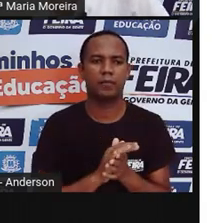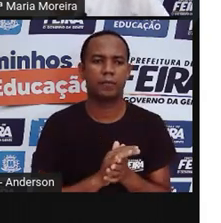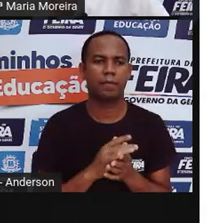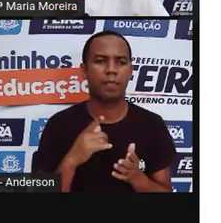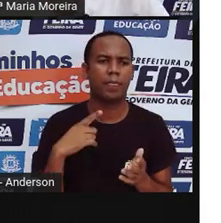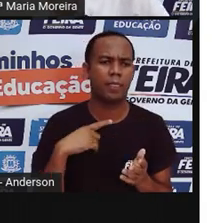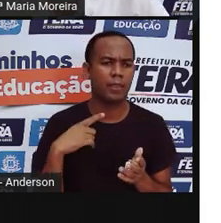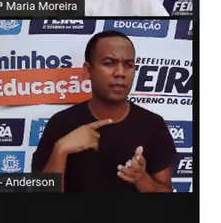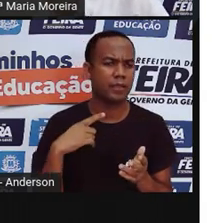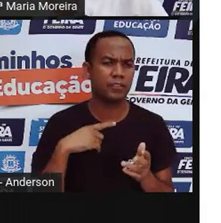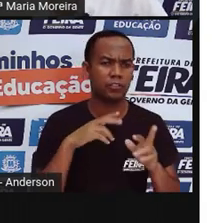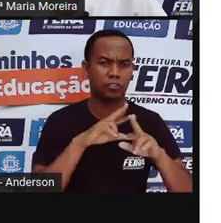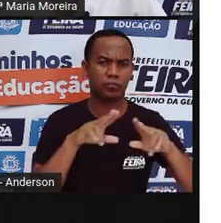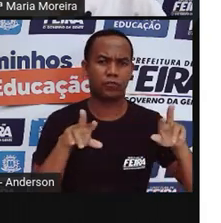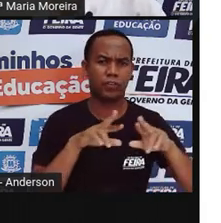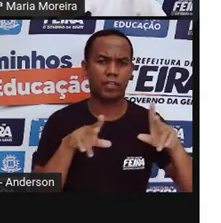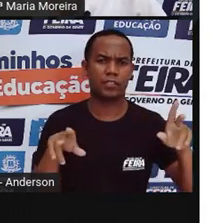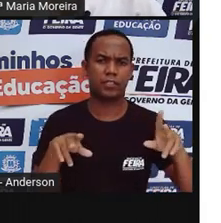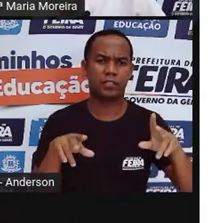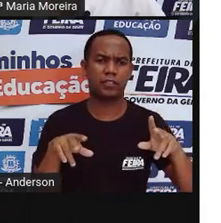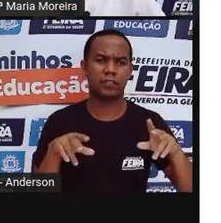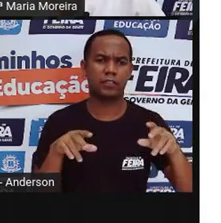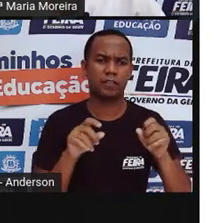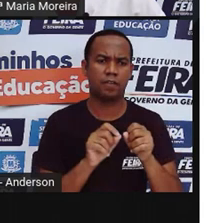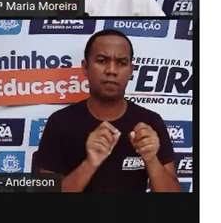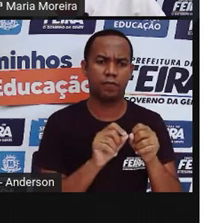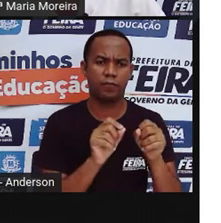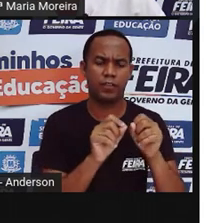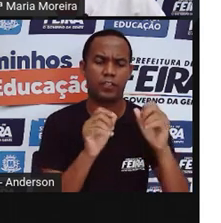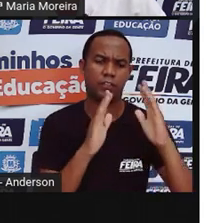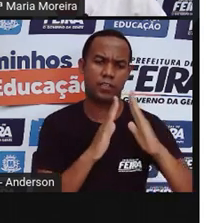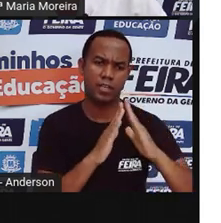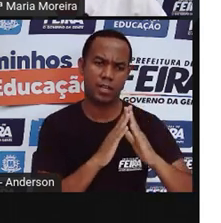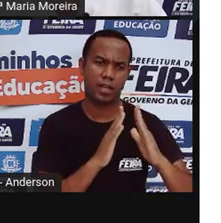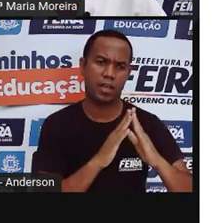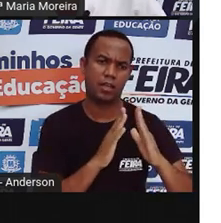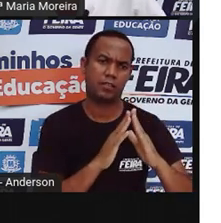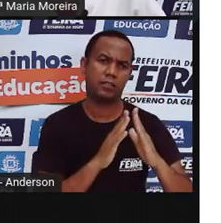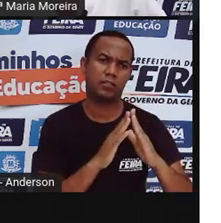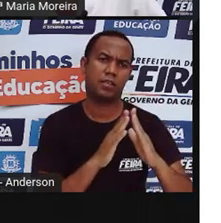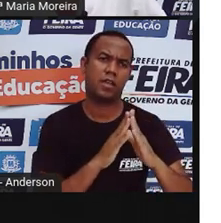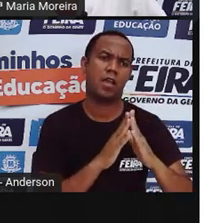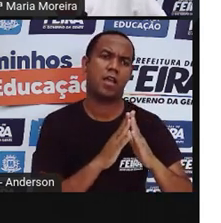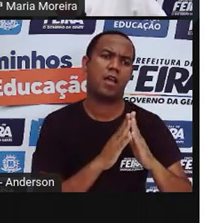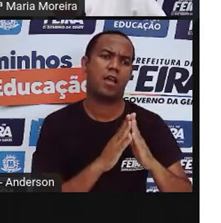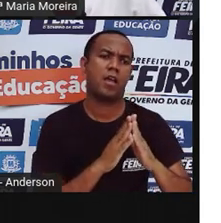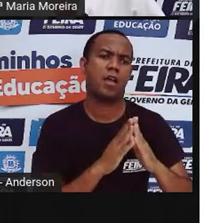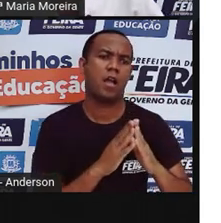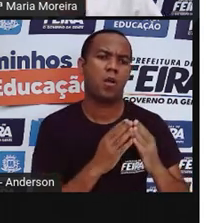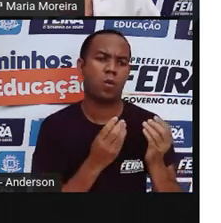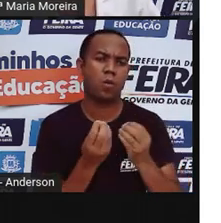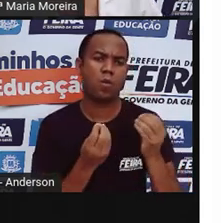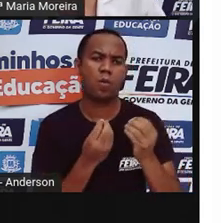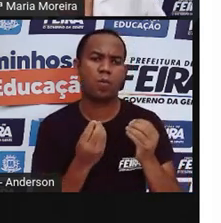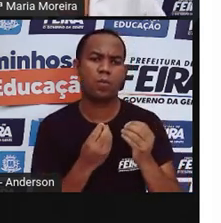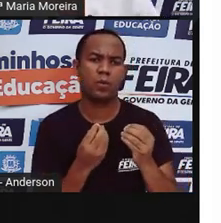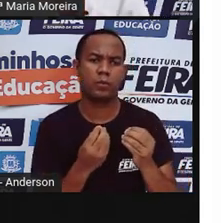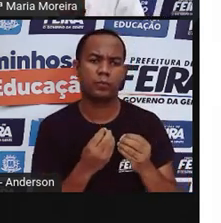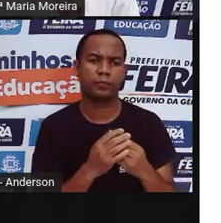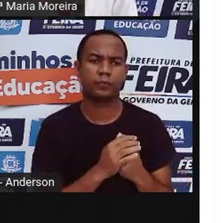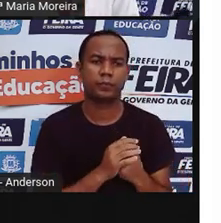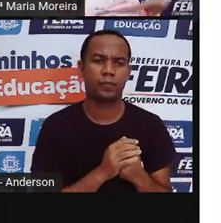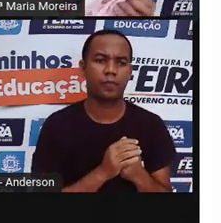tipos de fabricação. Primeiro, domiciliar, certo? E que é feito o quê? Em casa. No caso de